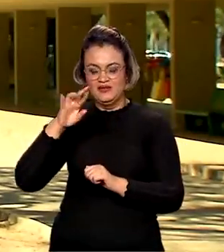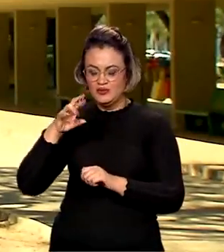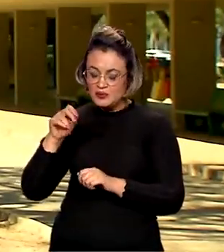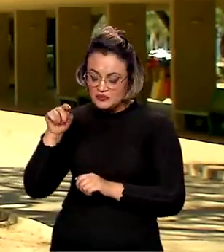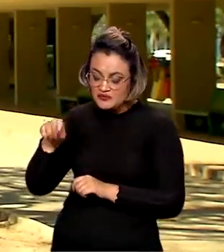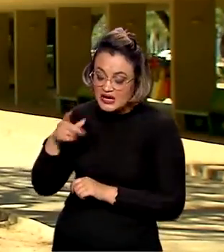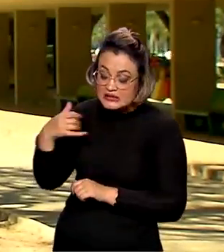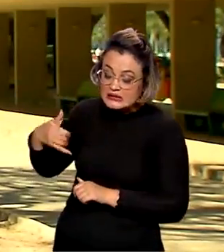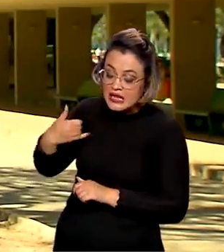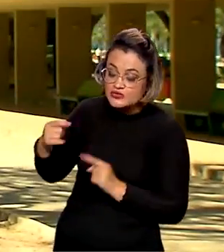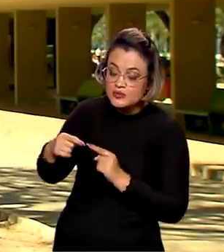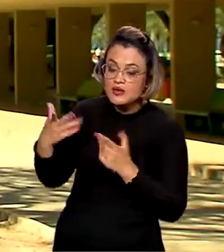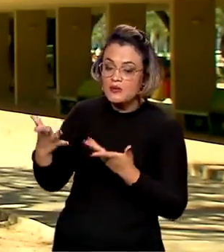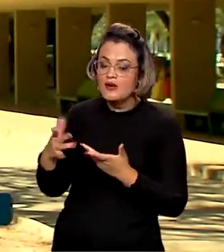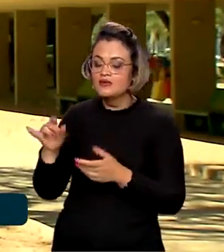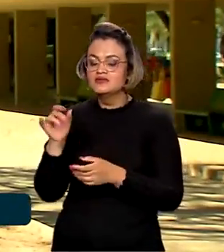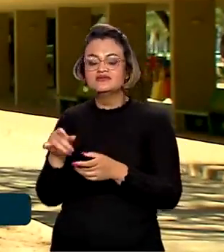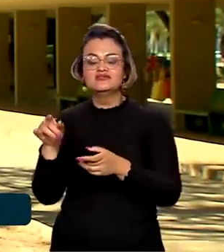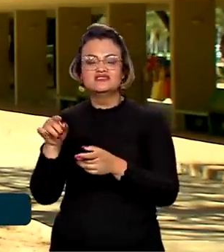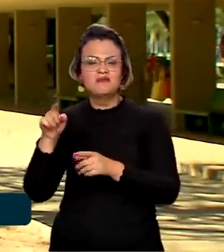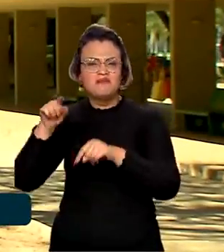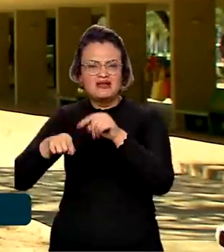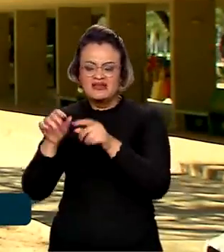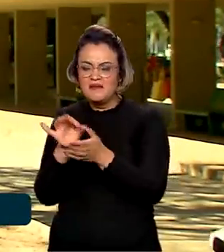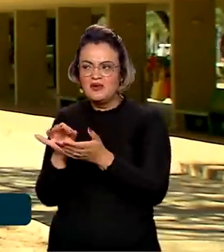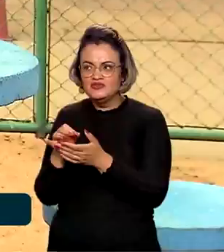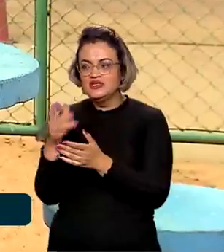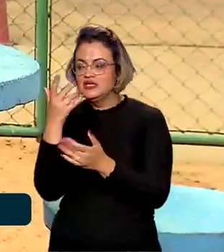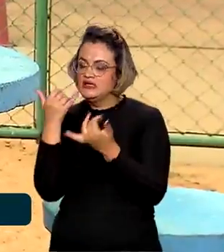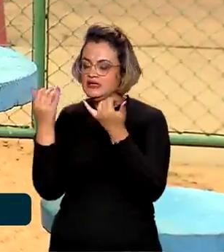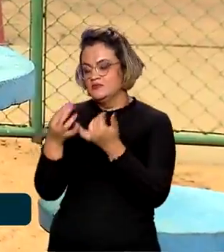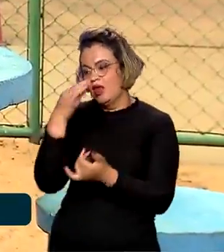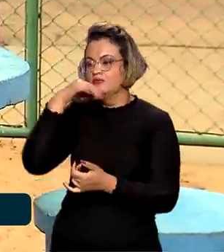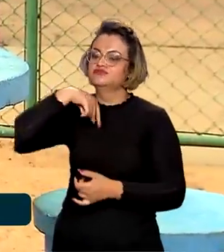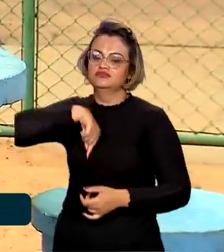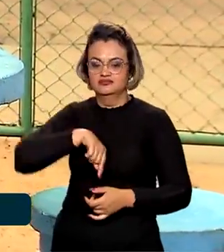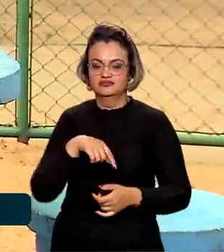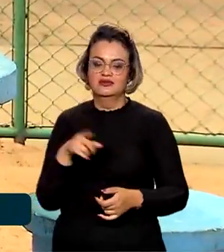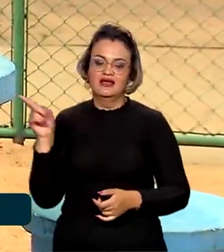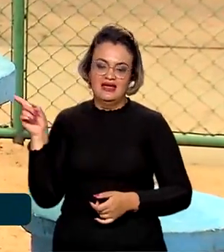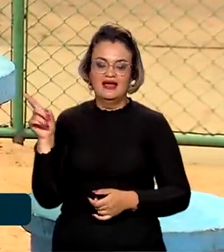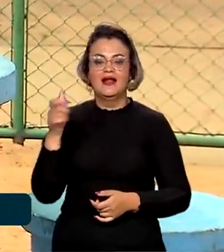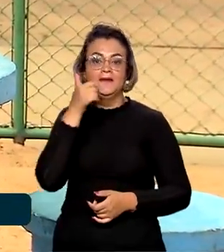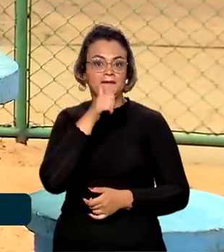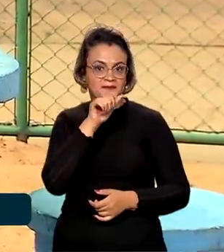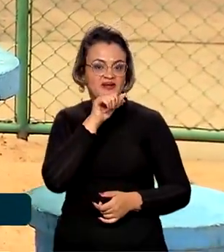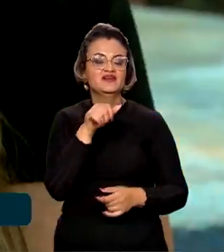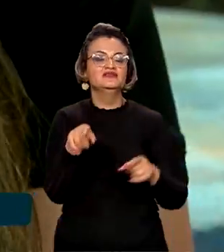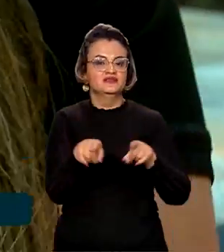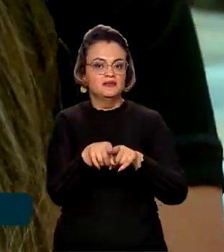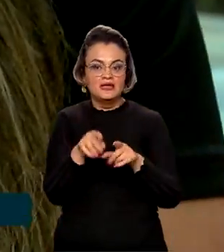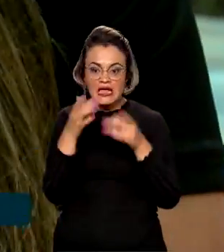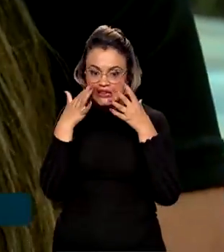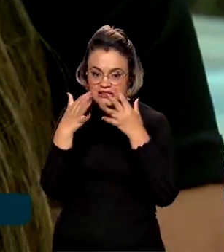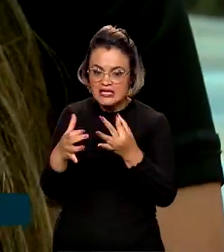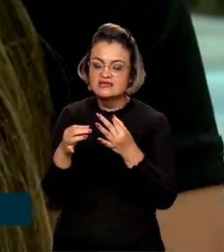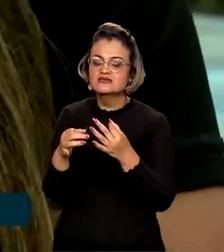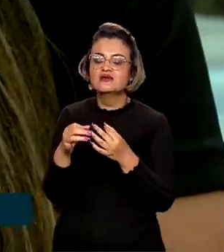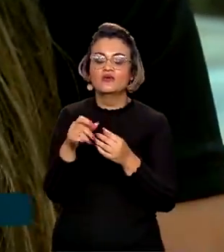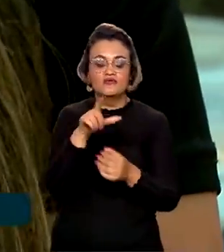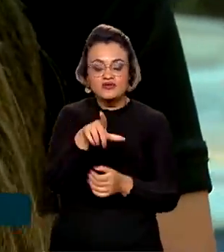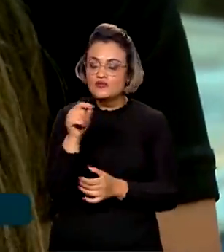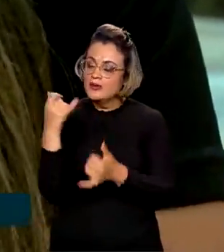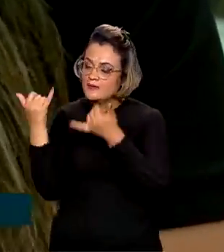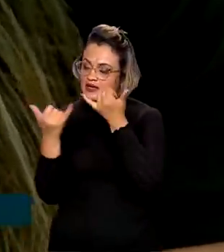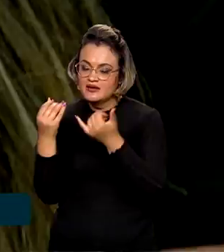que sejam muito pequenas, que possam ser engolidas. Essa mãe também é cuidadosa quando vai escolher um